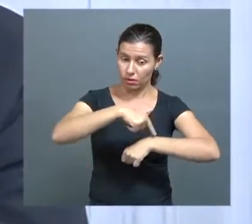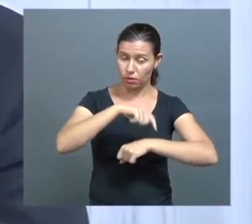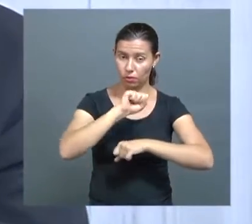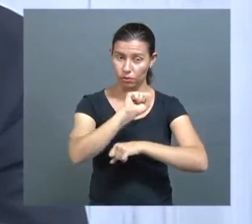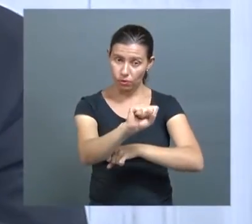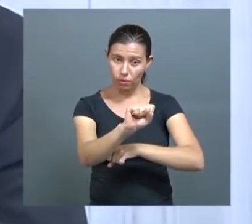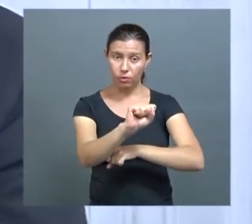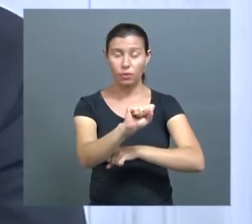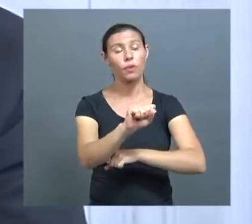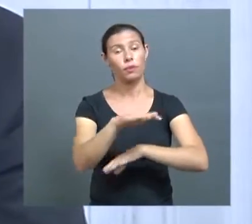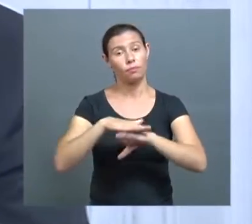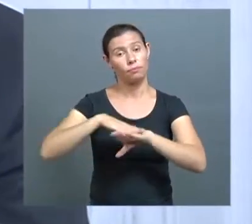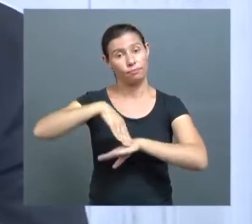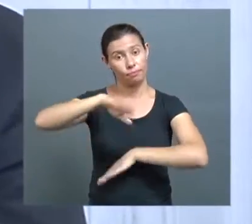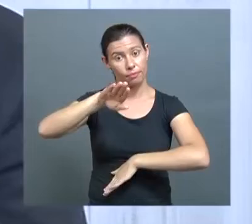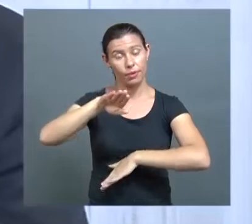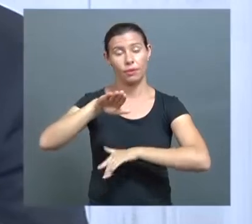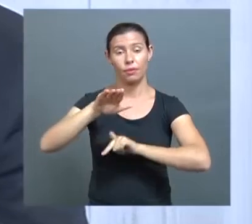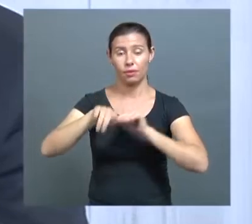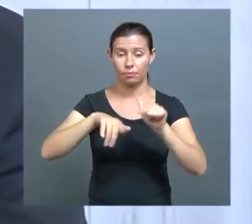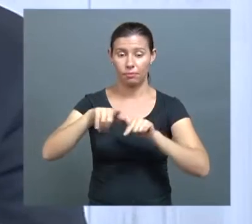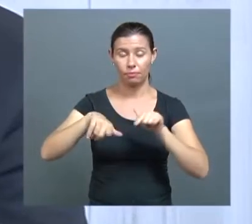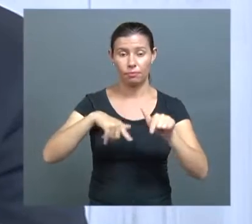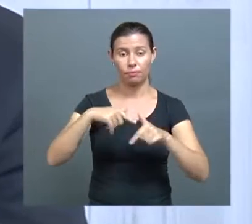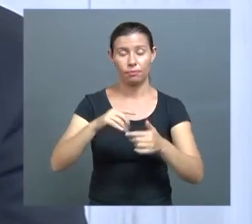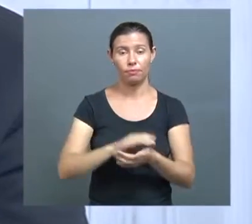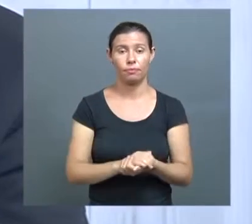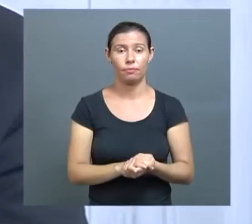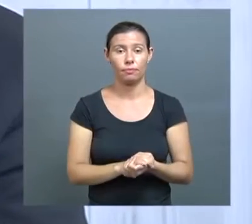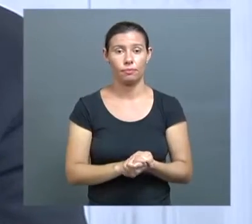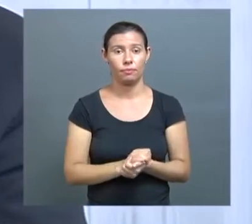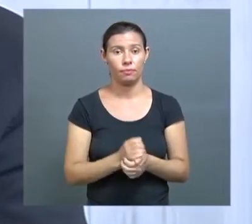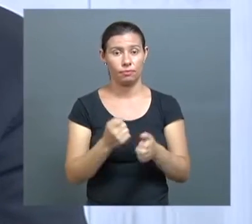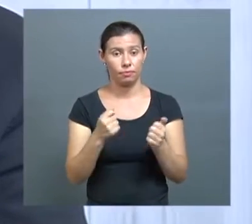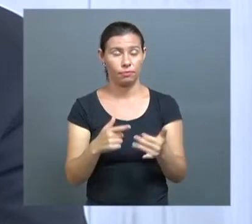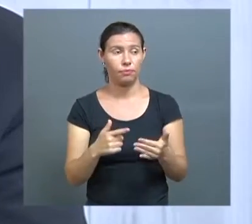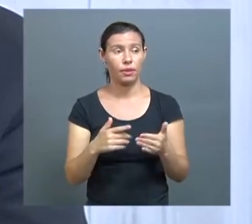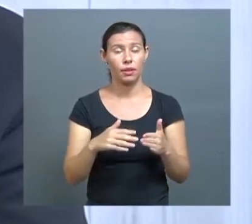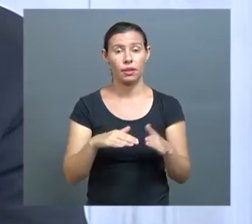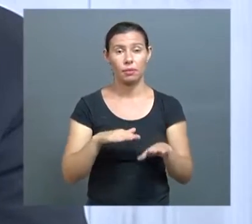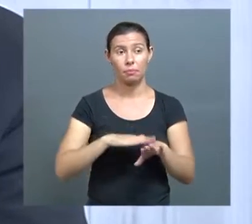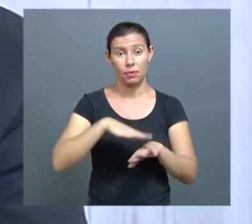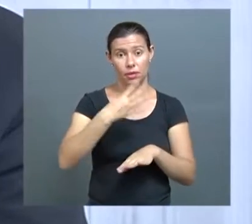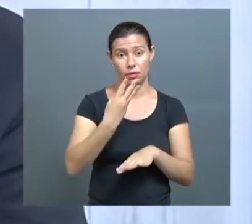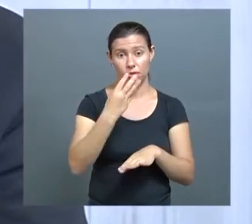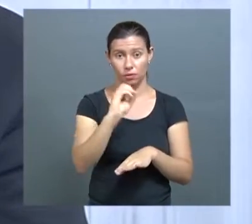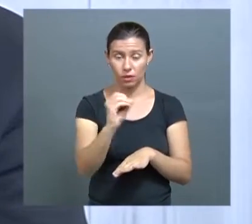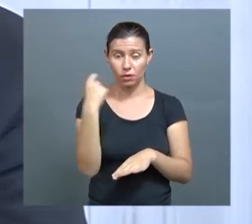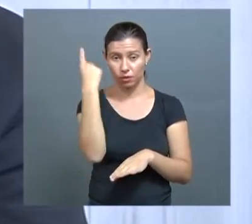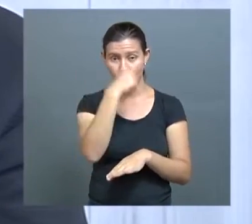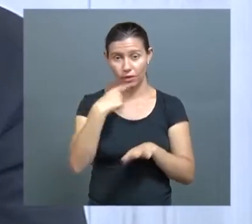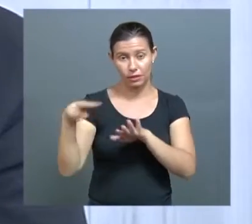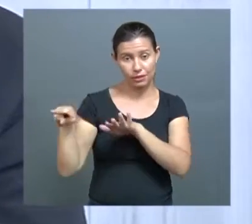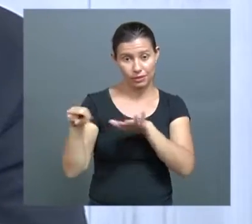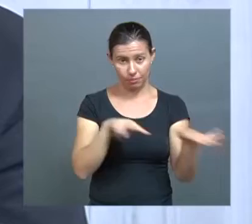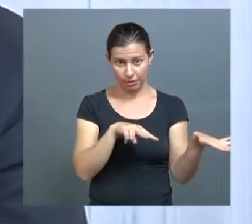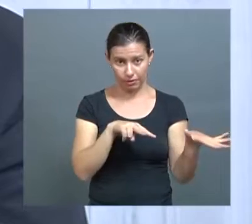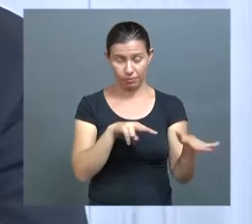atividades diárias, mas todas elas são para além das 40 horas do professor.